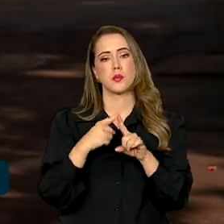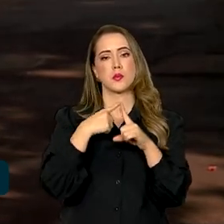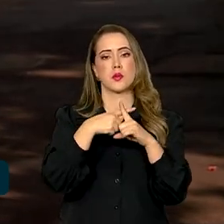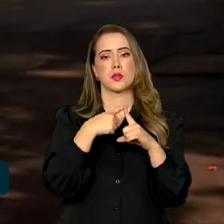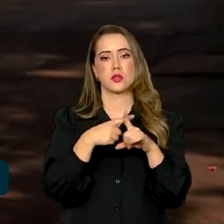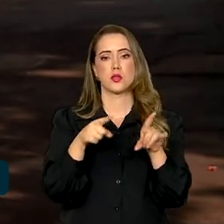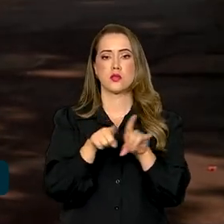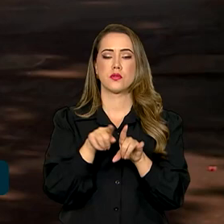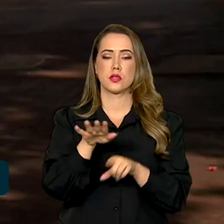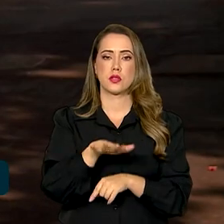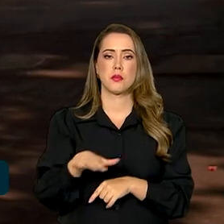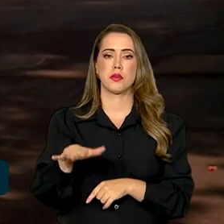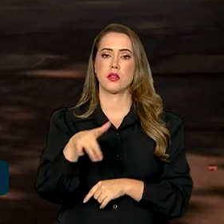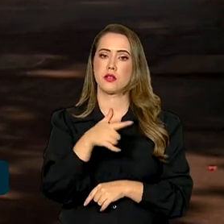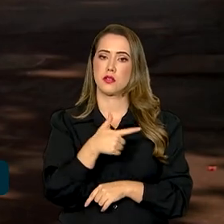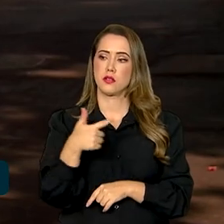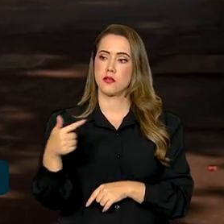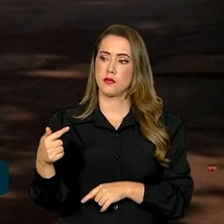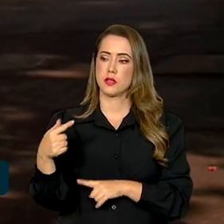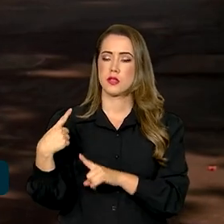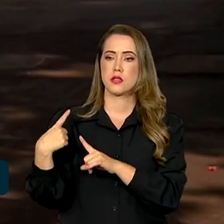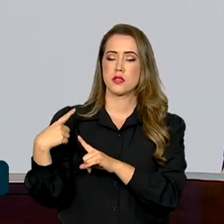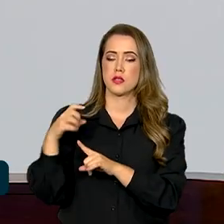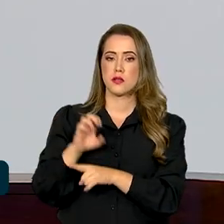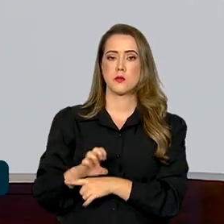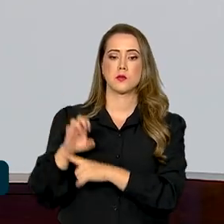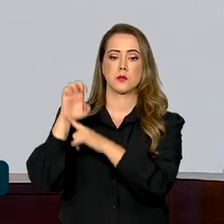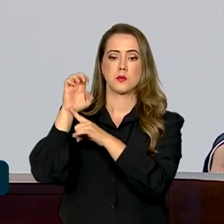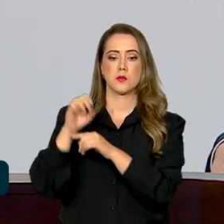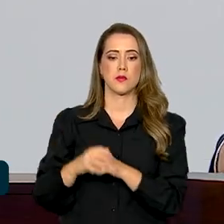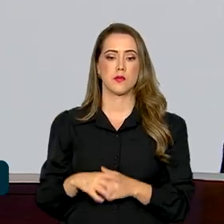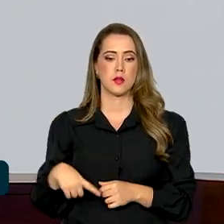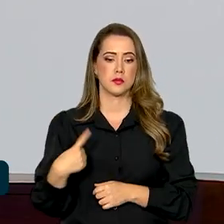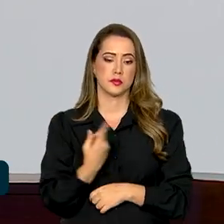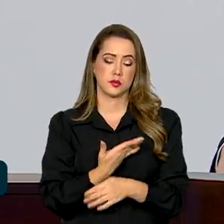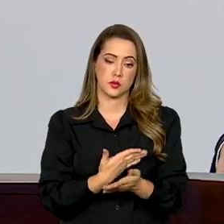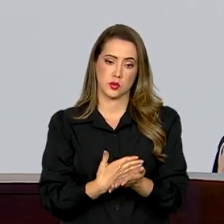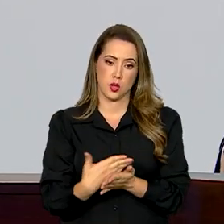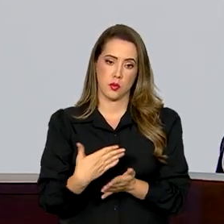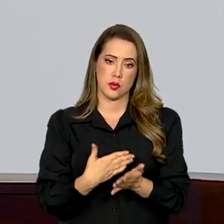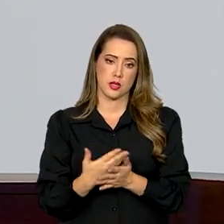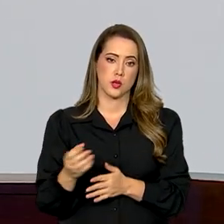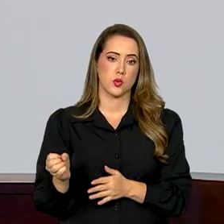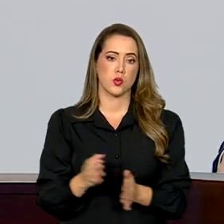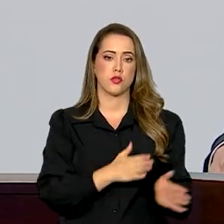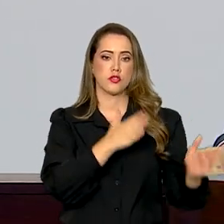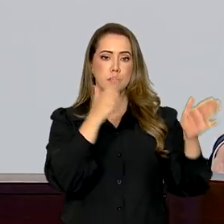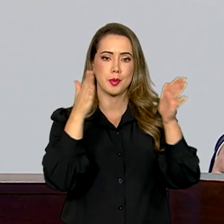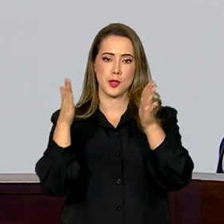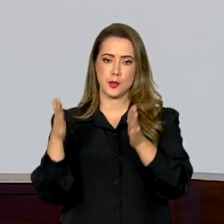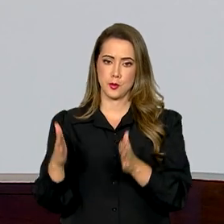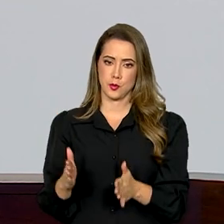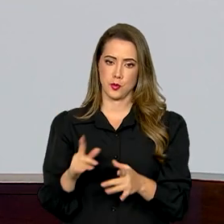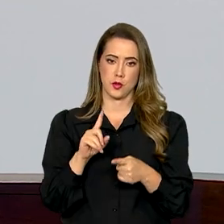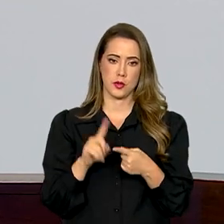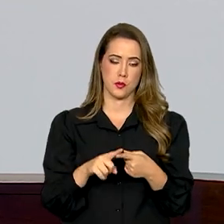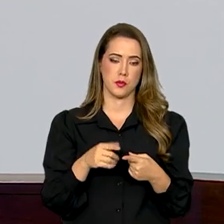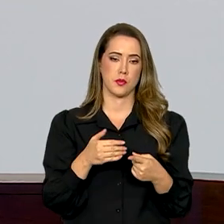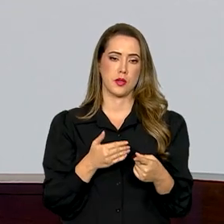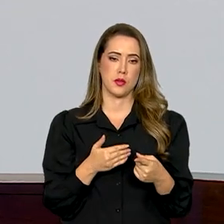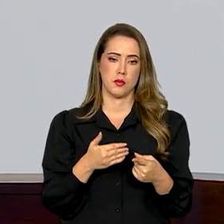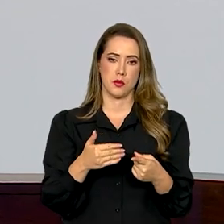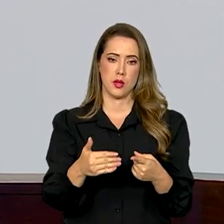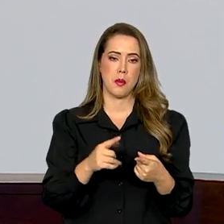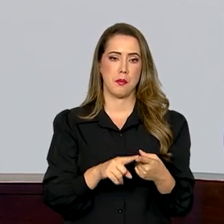em todas as 27 unidades da federação. Nós estamos iniciando um ciclo. Primeiro ano de governo,